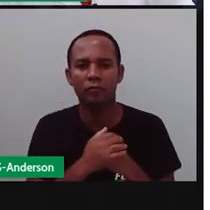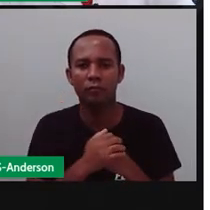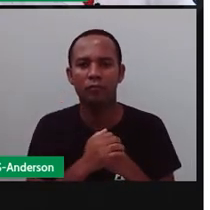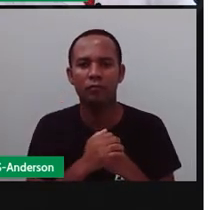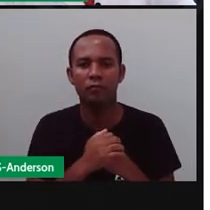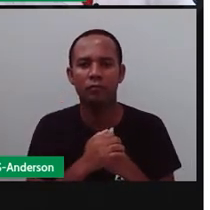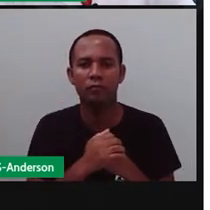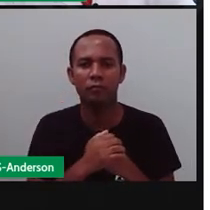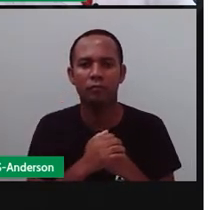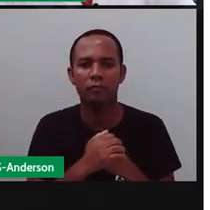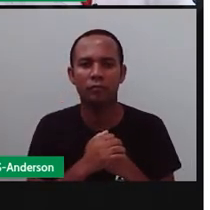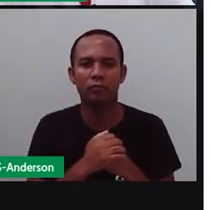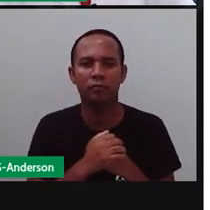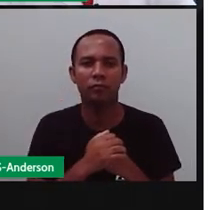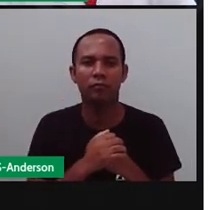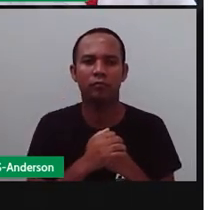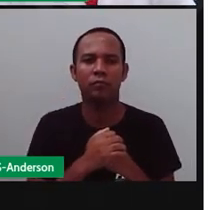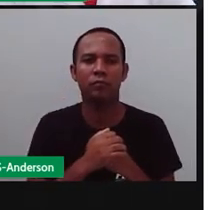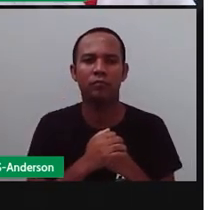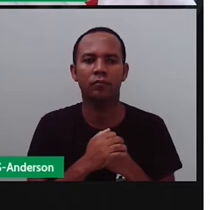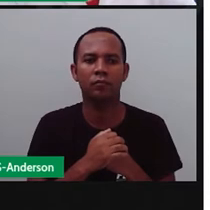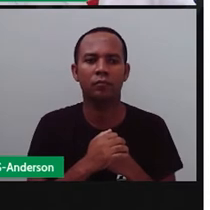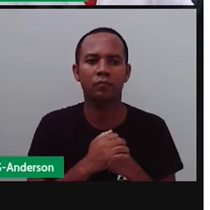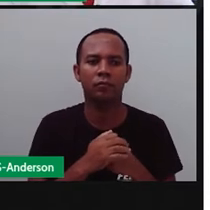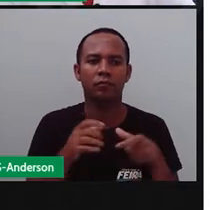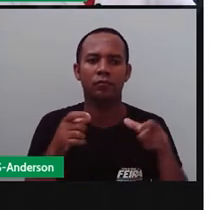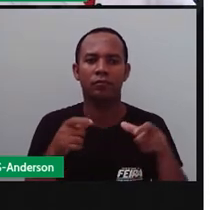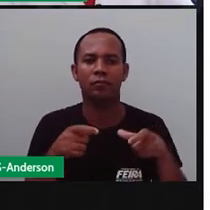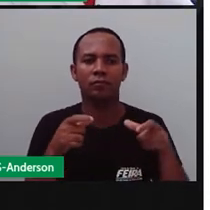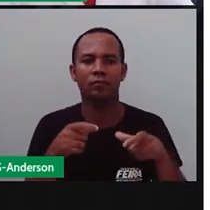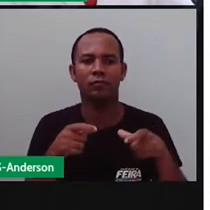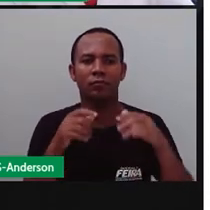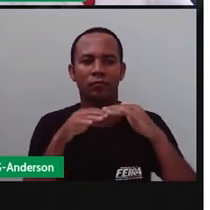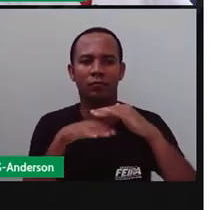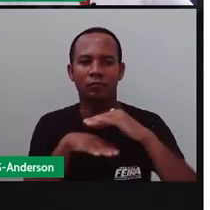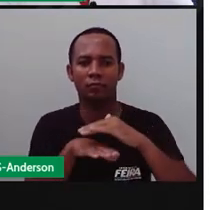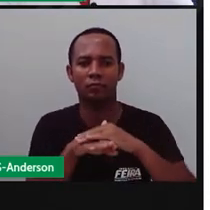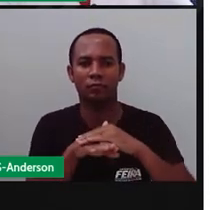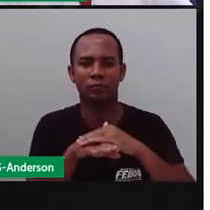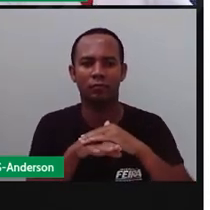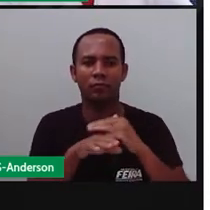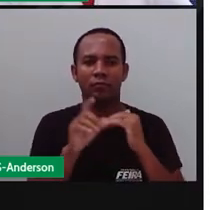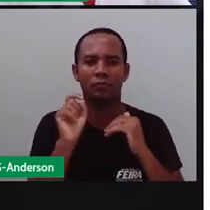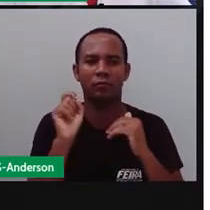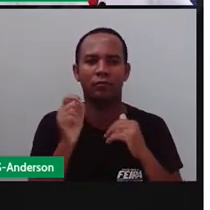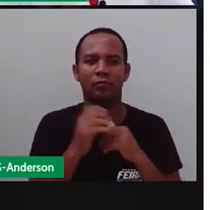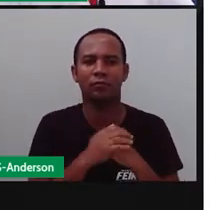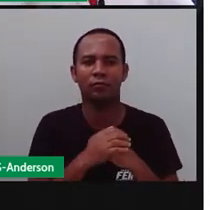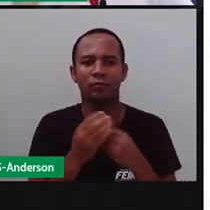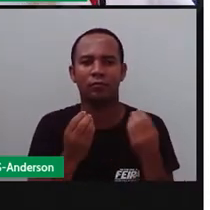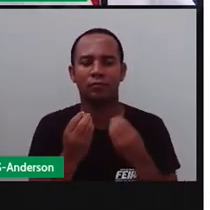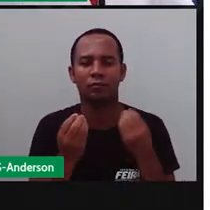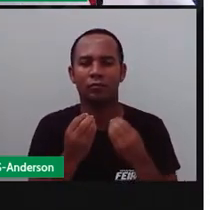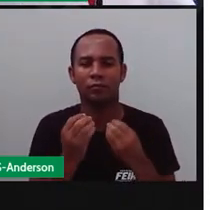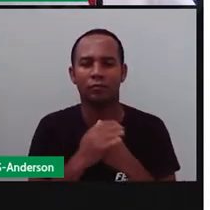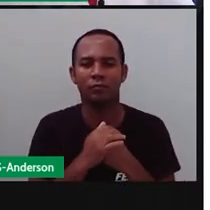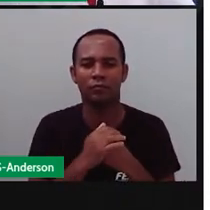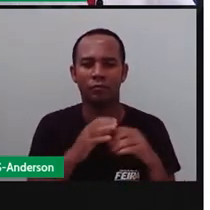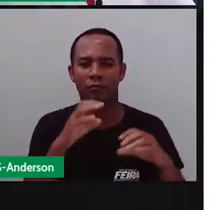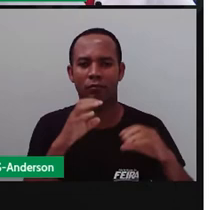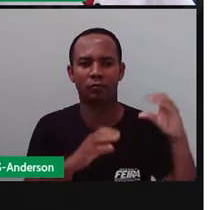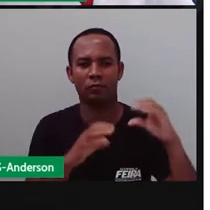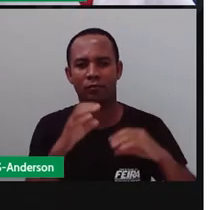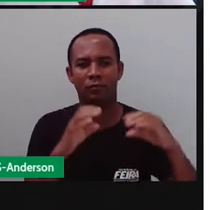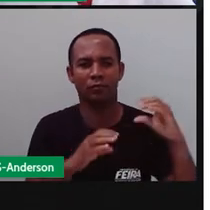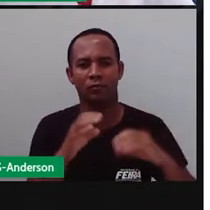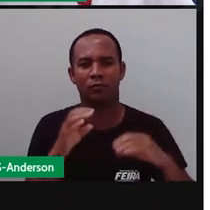brigou com a rosa debaixo de uma sacada. O que foi que aconteceu? Eles brigaram.